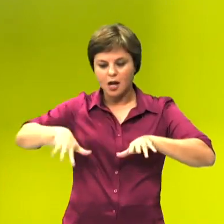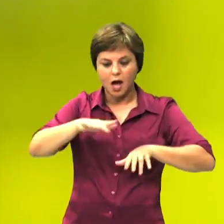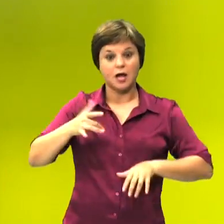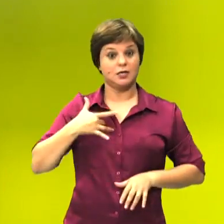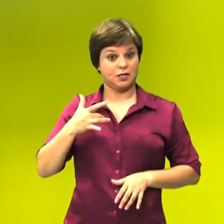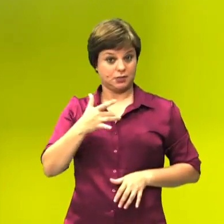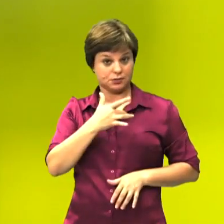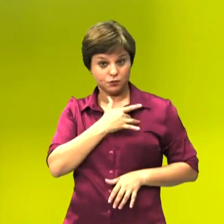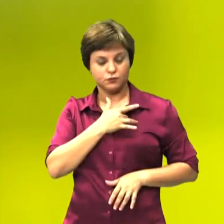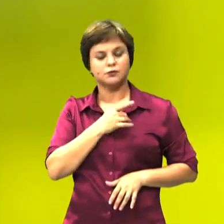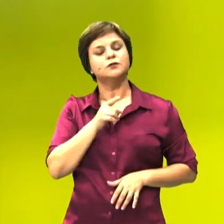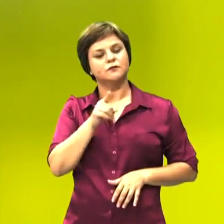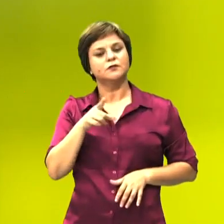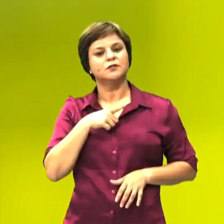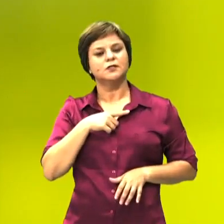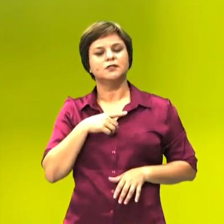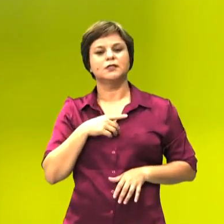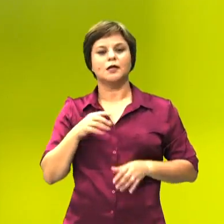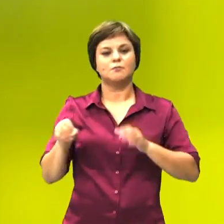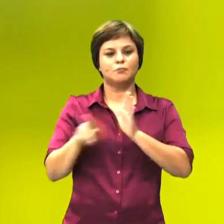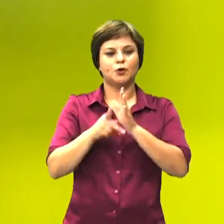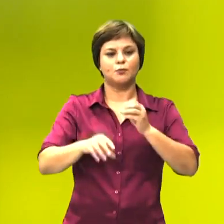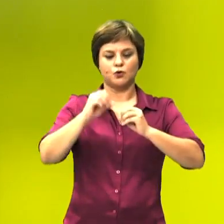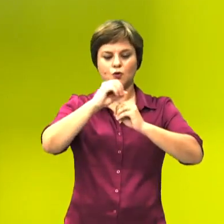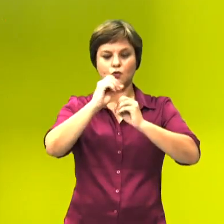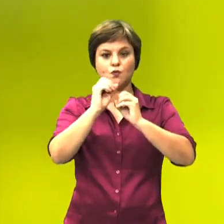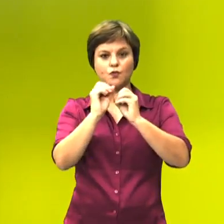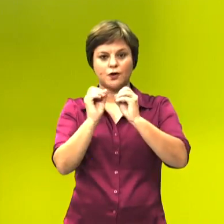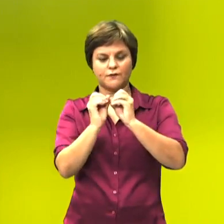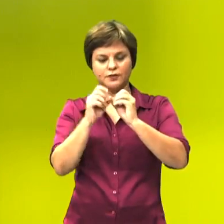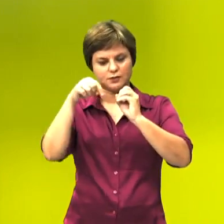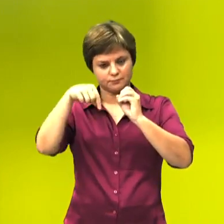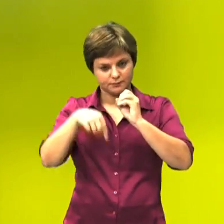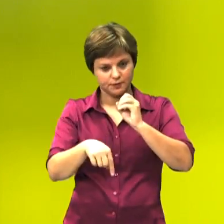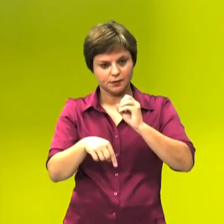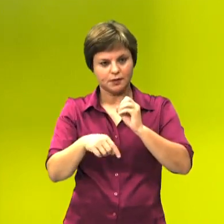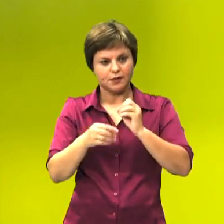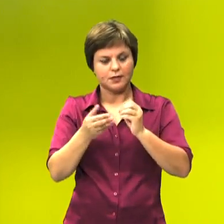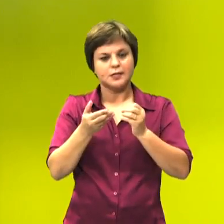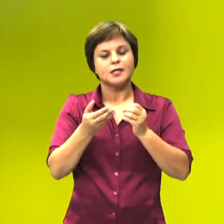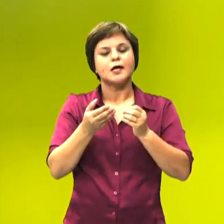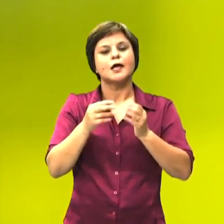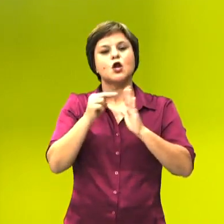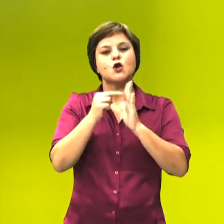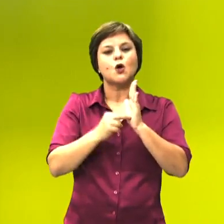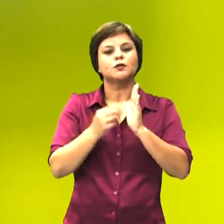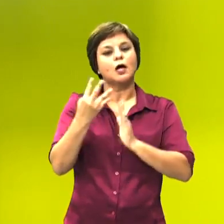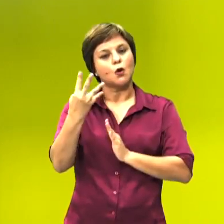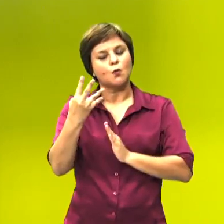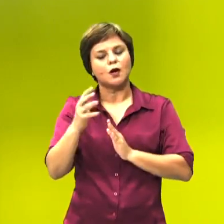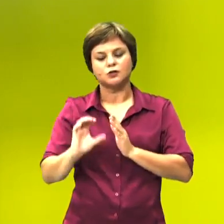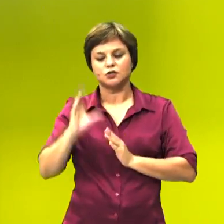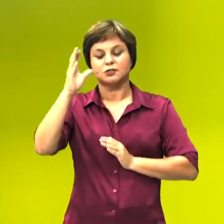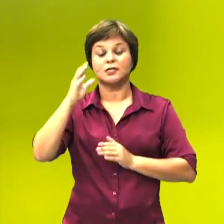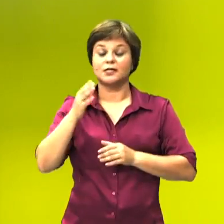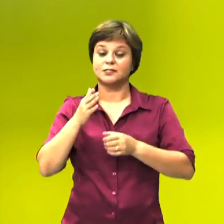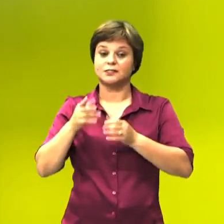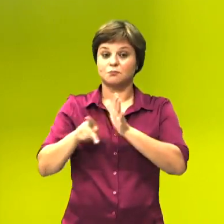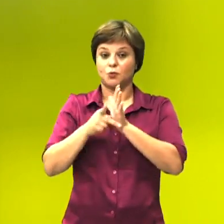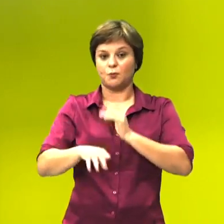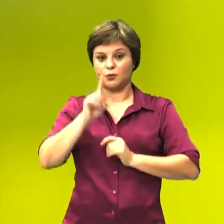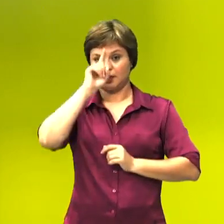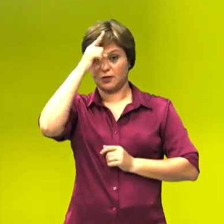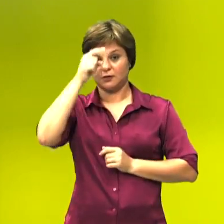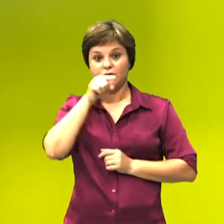saúde, nós temos na UFG, Universidade Federal de Goiás, peso 4 de ciências da natureza. Ou seja,